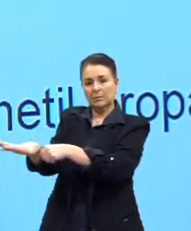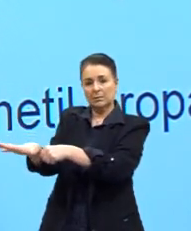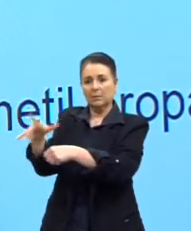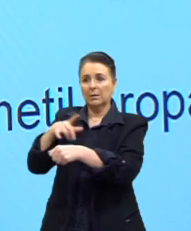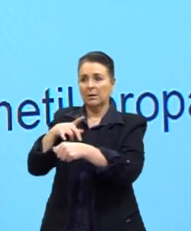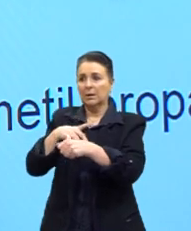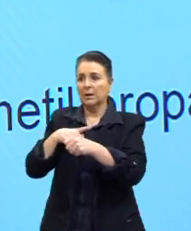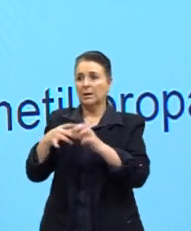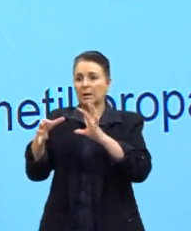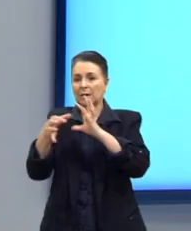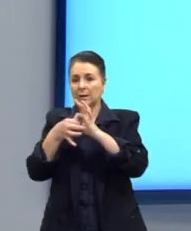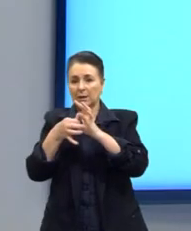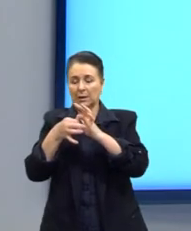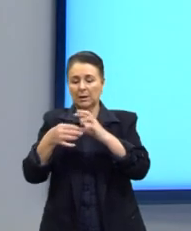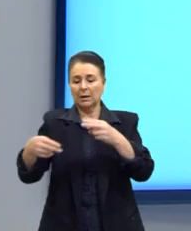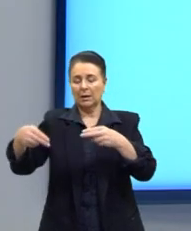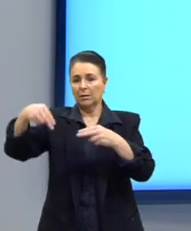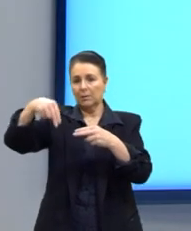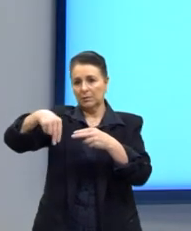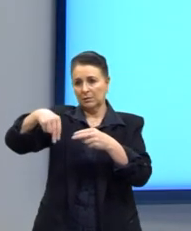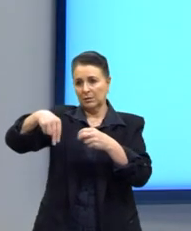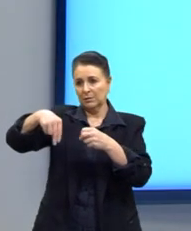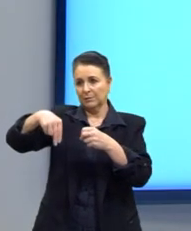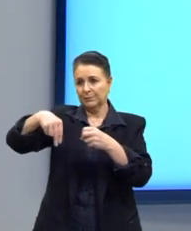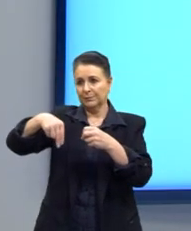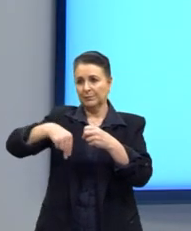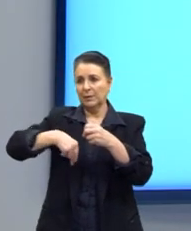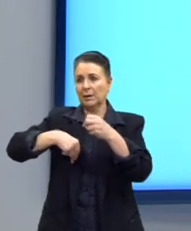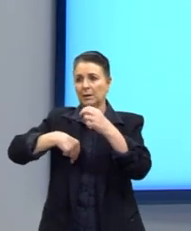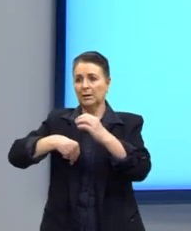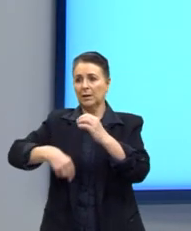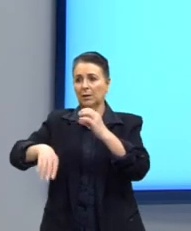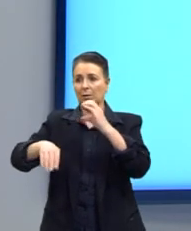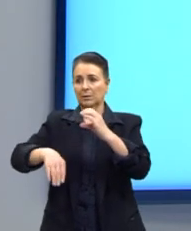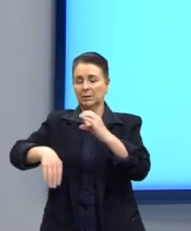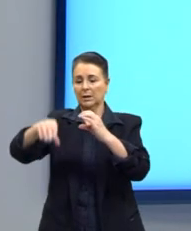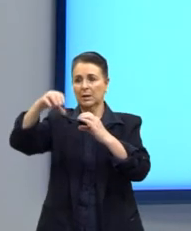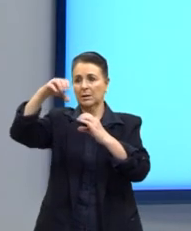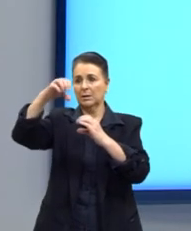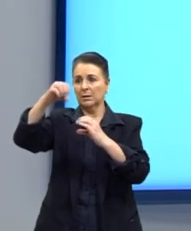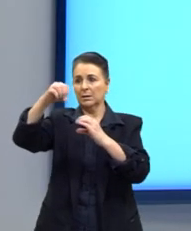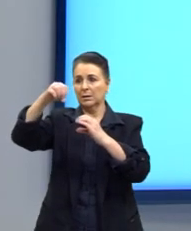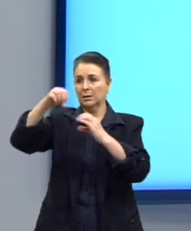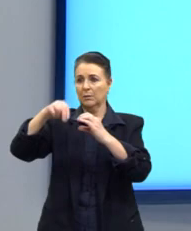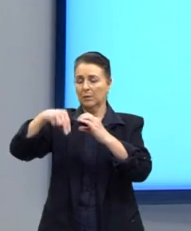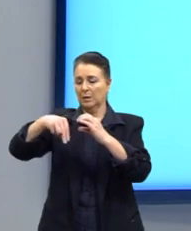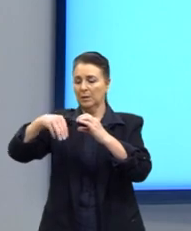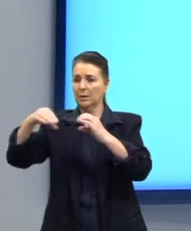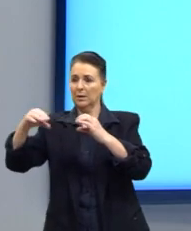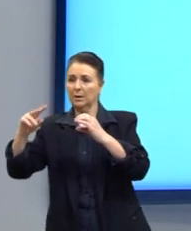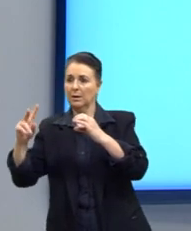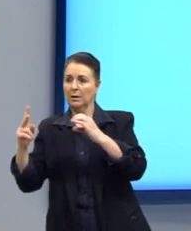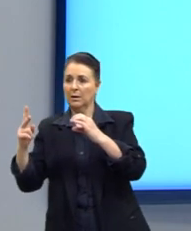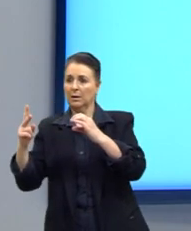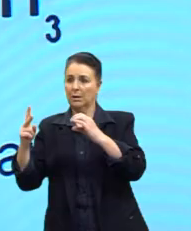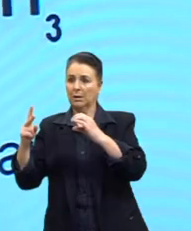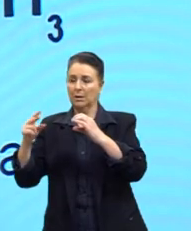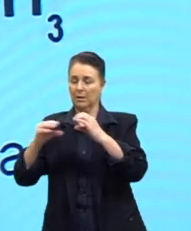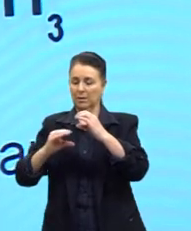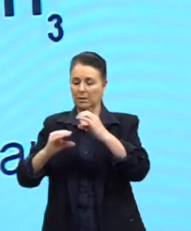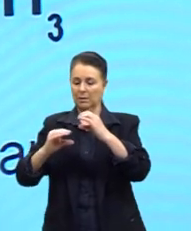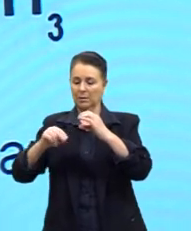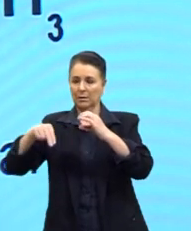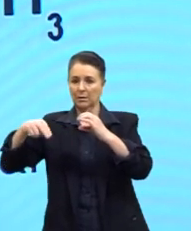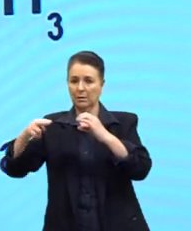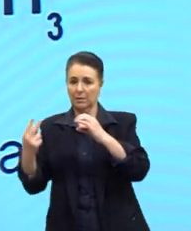nitrogênio. Em amidas terciárias, eu vou identificar as duas ramificações ligadas ao